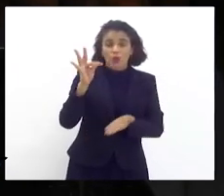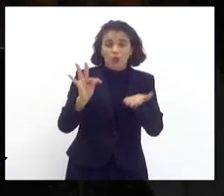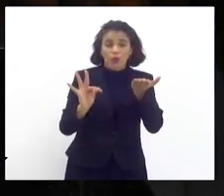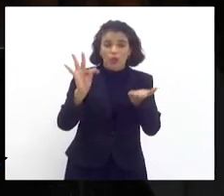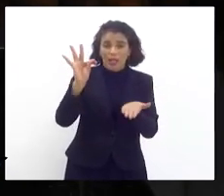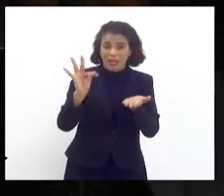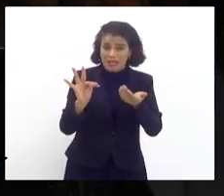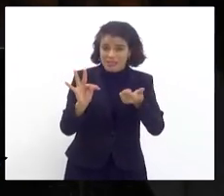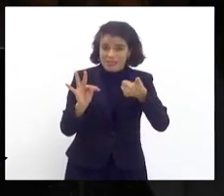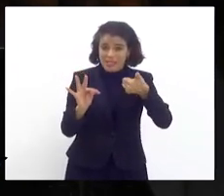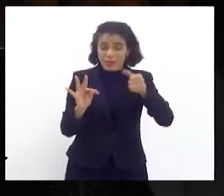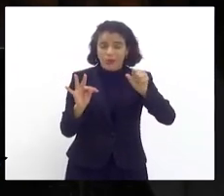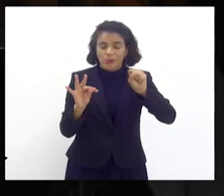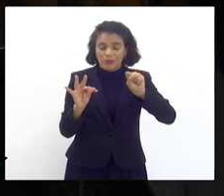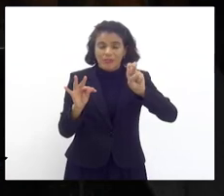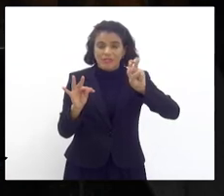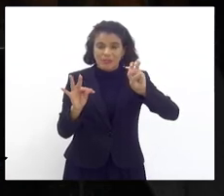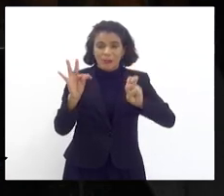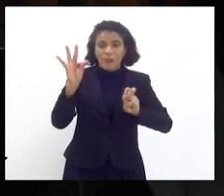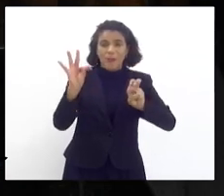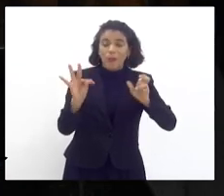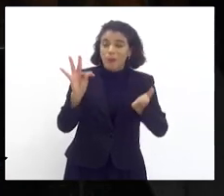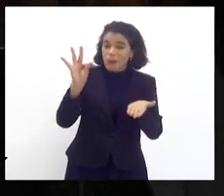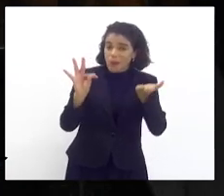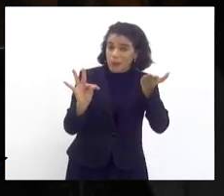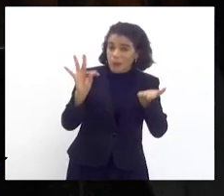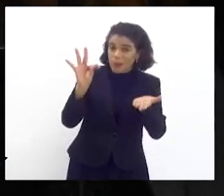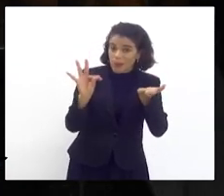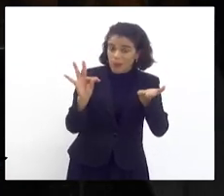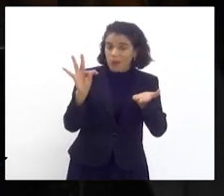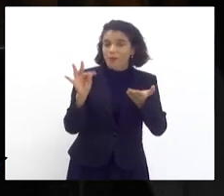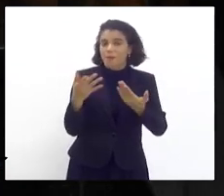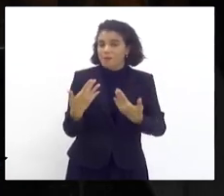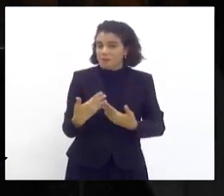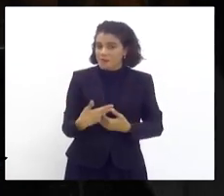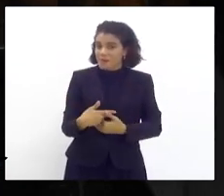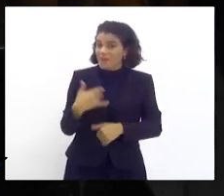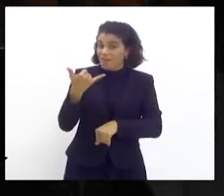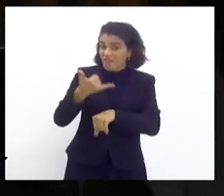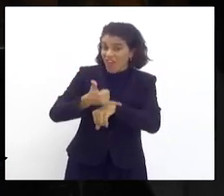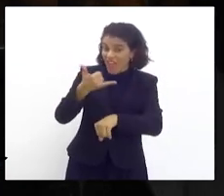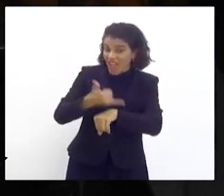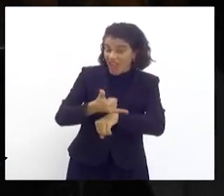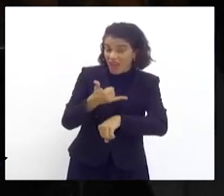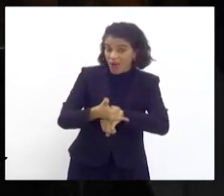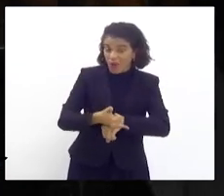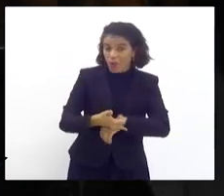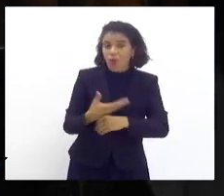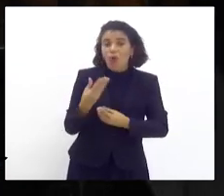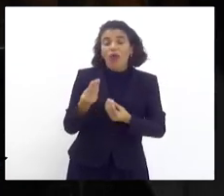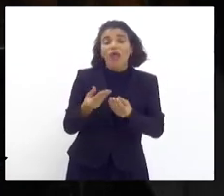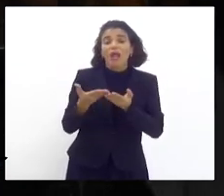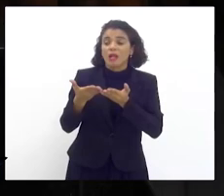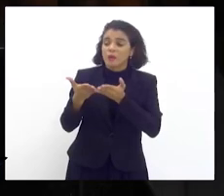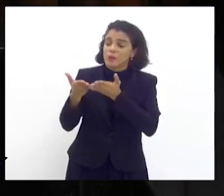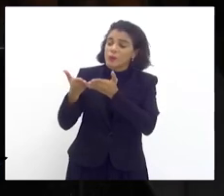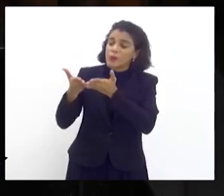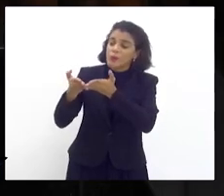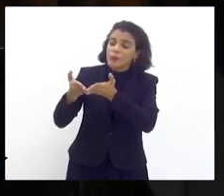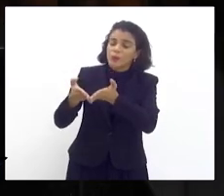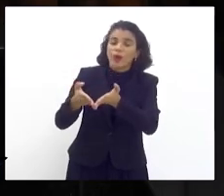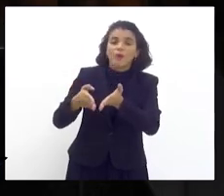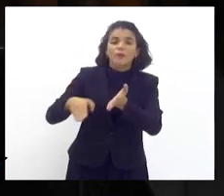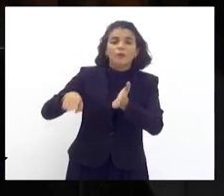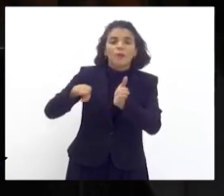minério de ferro. E, como ele partia do porto de Itaguaí